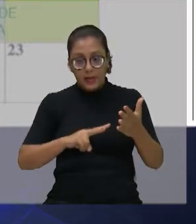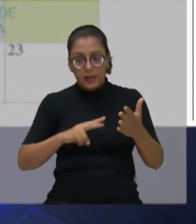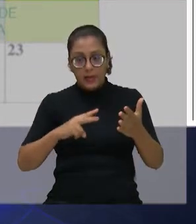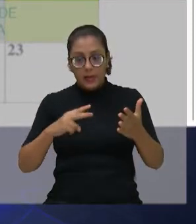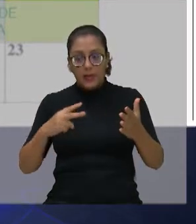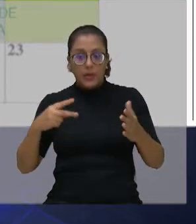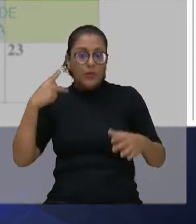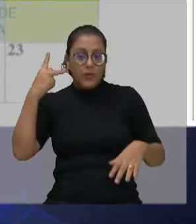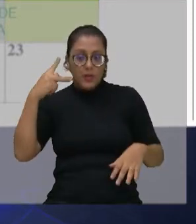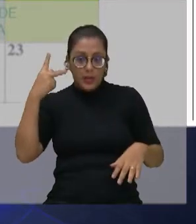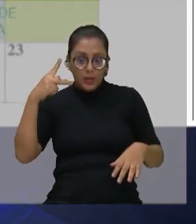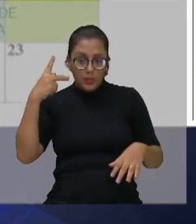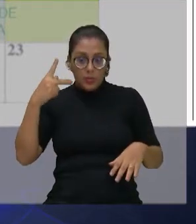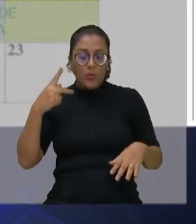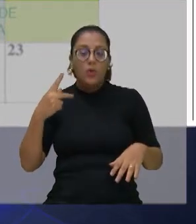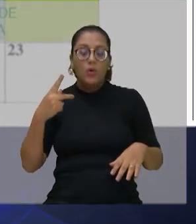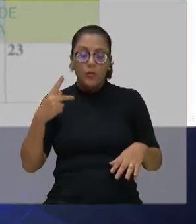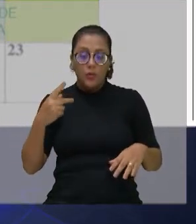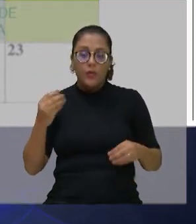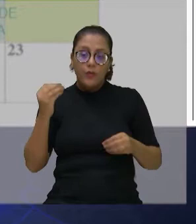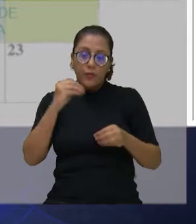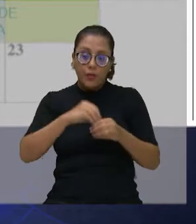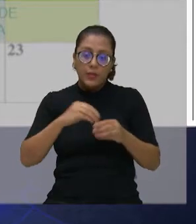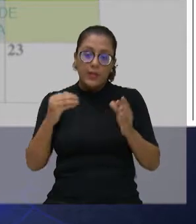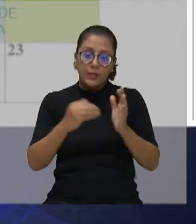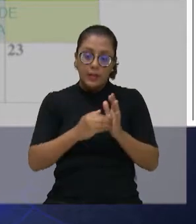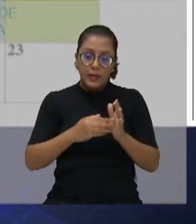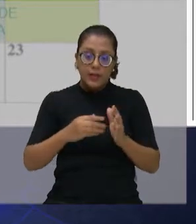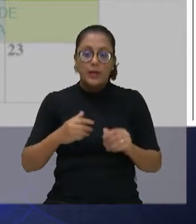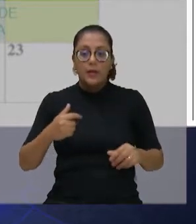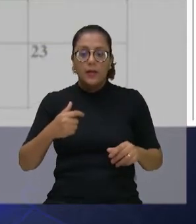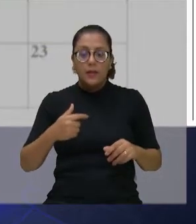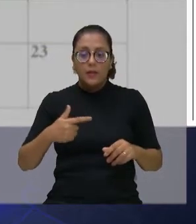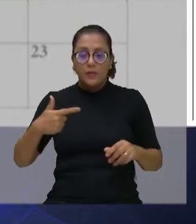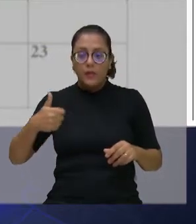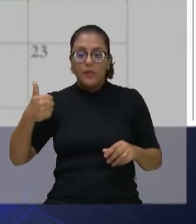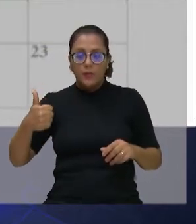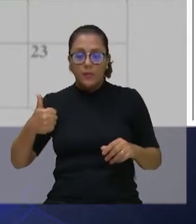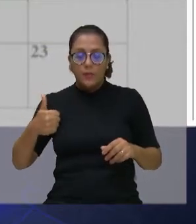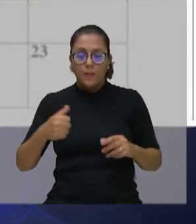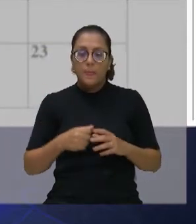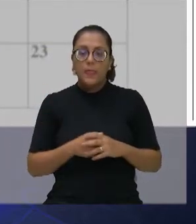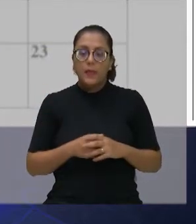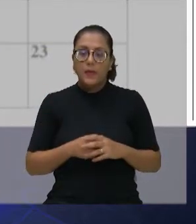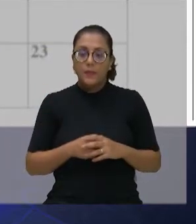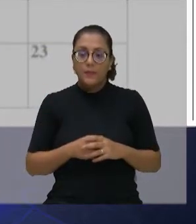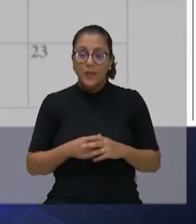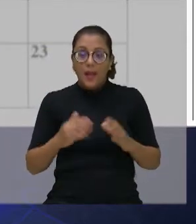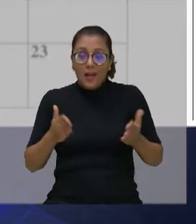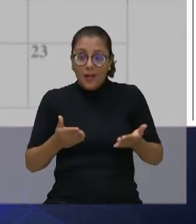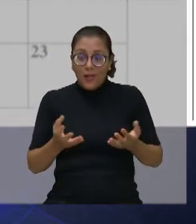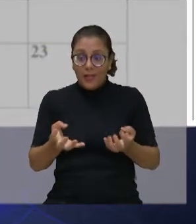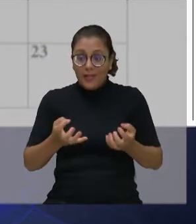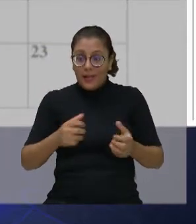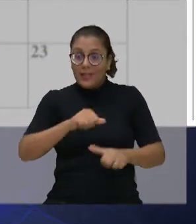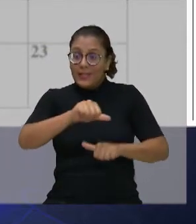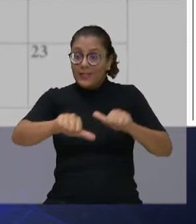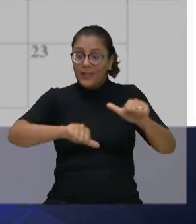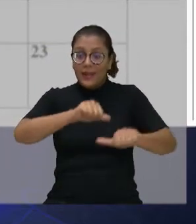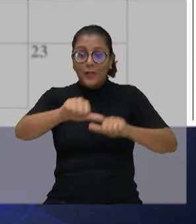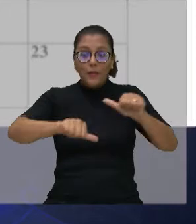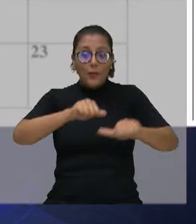o dia 21 para votar o projeto. Volta agora, pode passar. Estas seriam os cinco dias